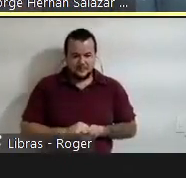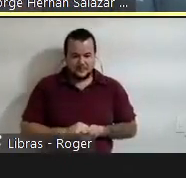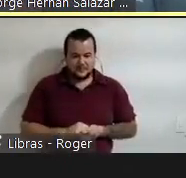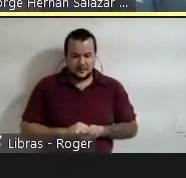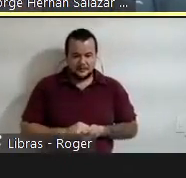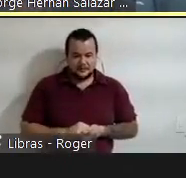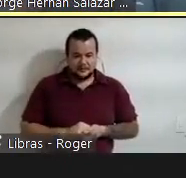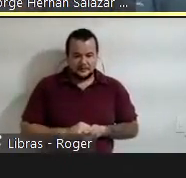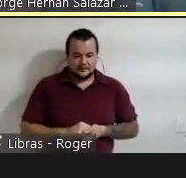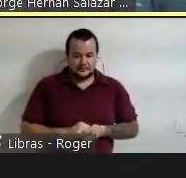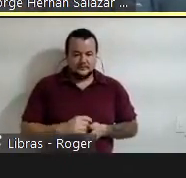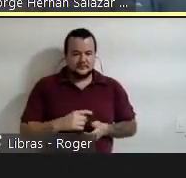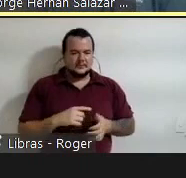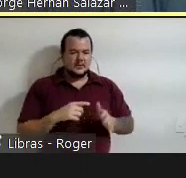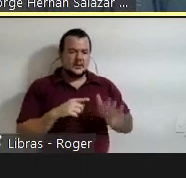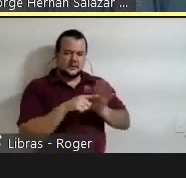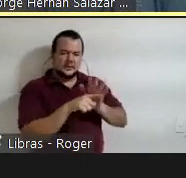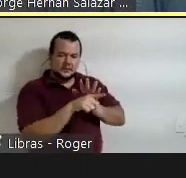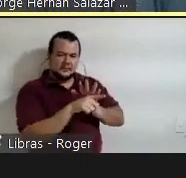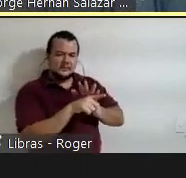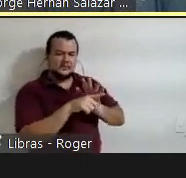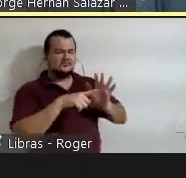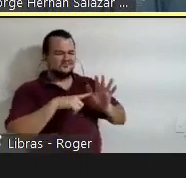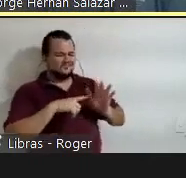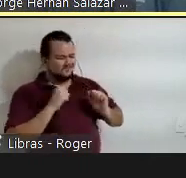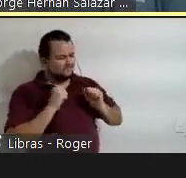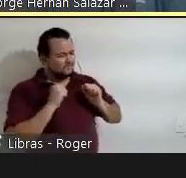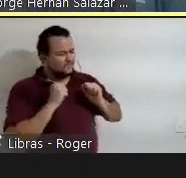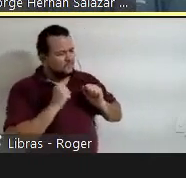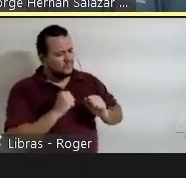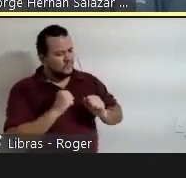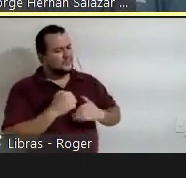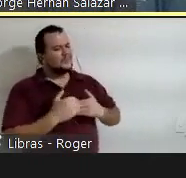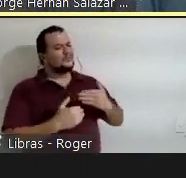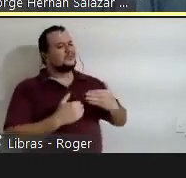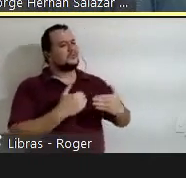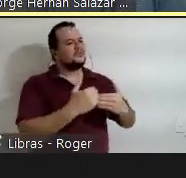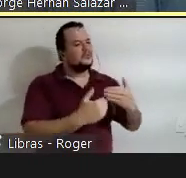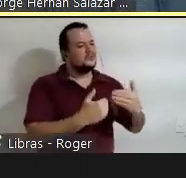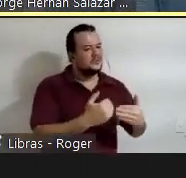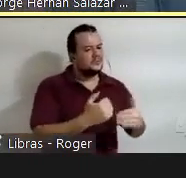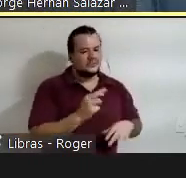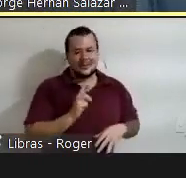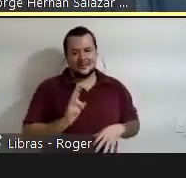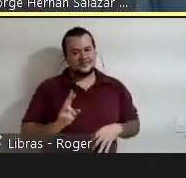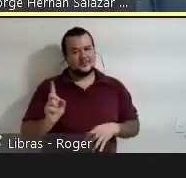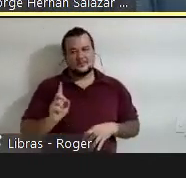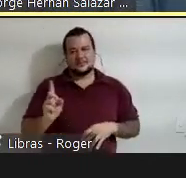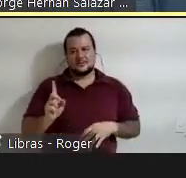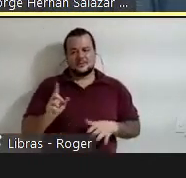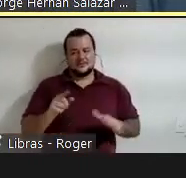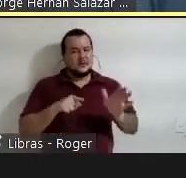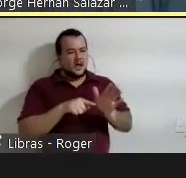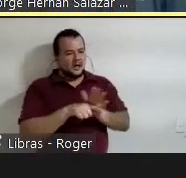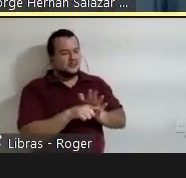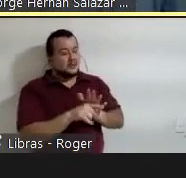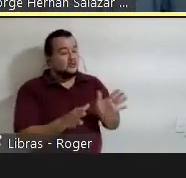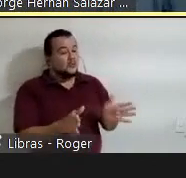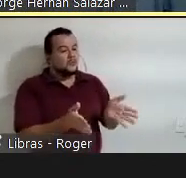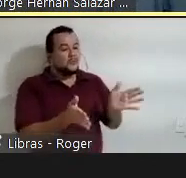poder de levarnos adelante. As respostas não fazem isso. As perguntas são as que nos llevan ao futuro.